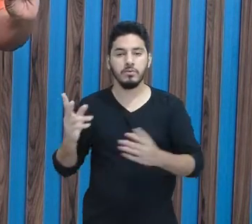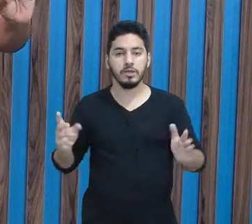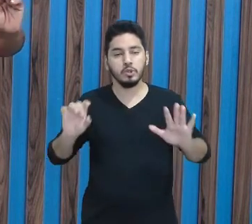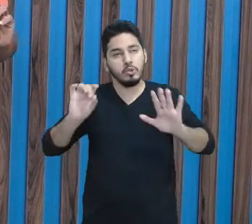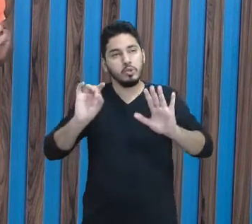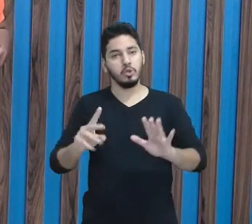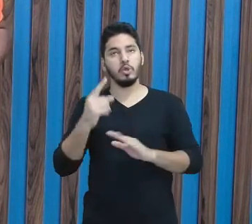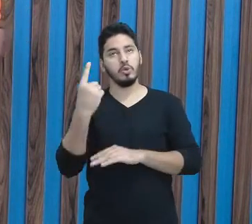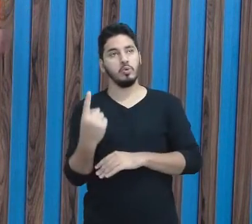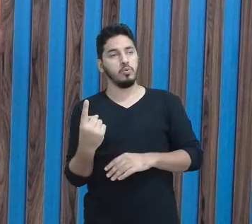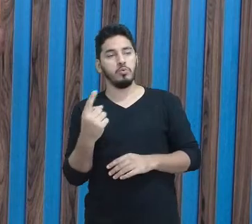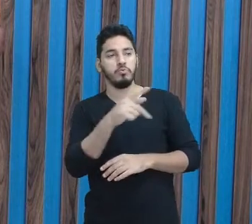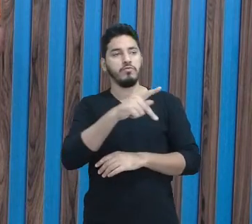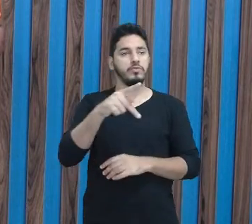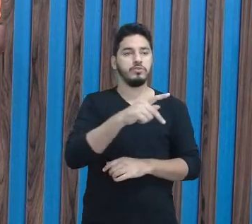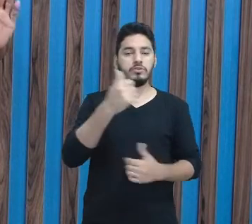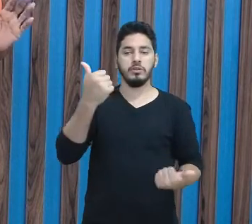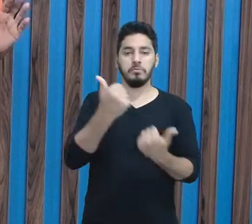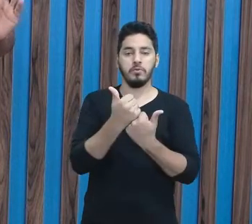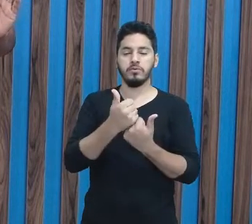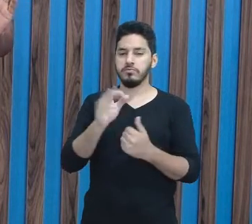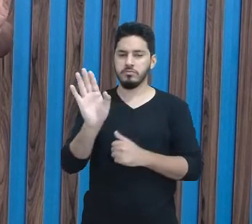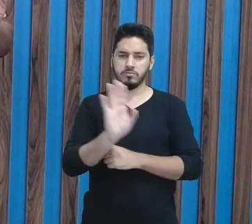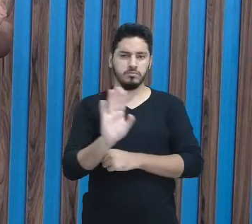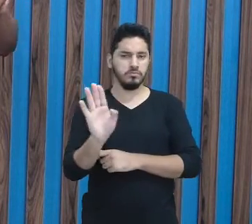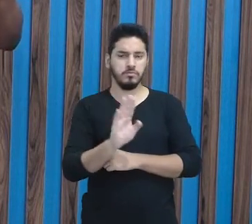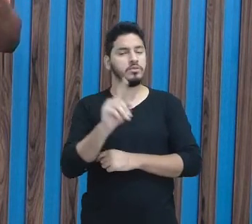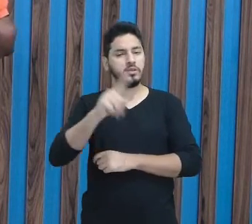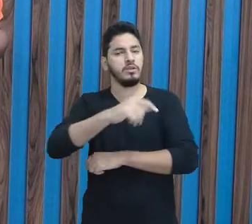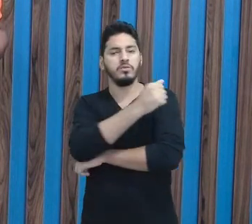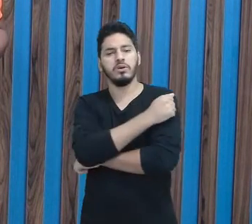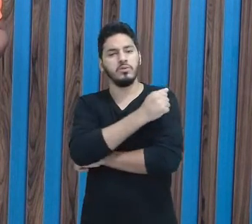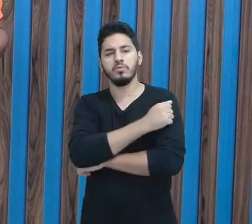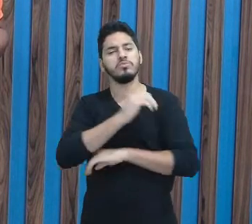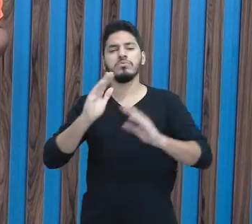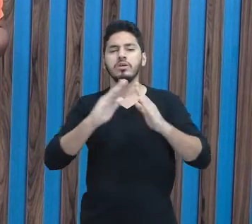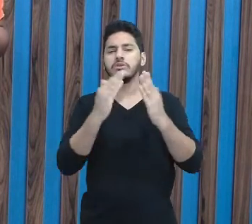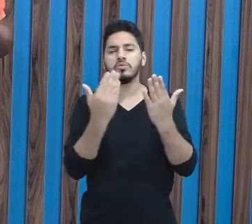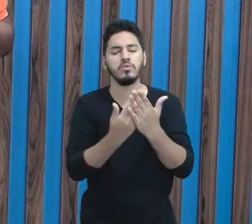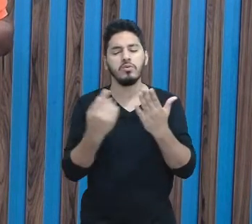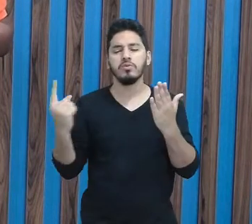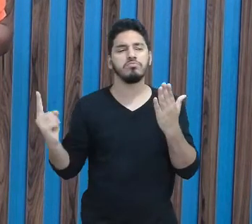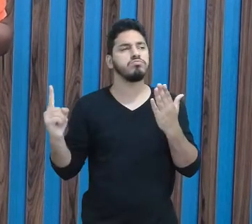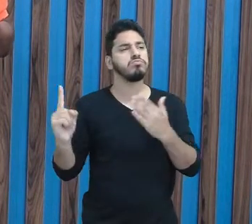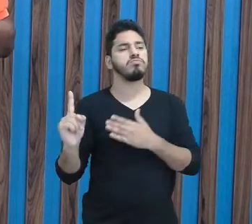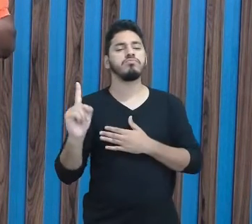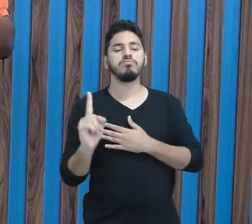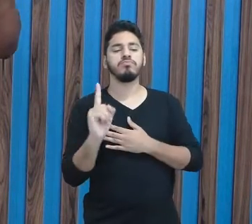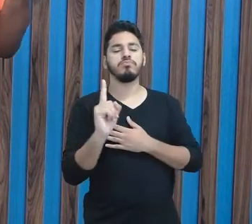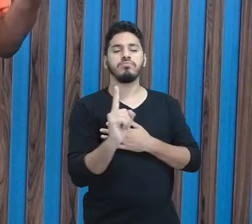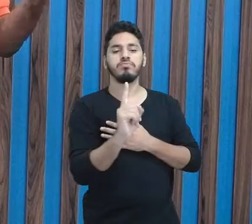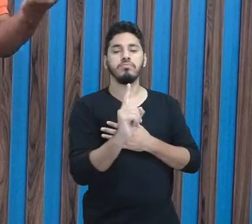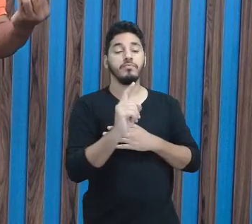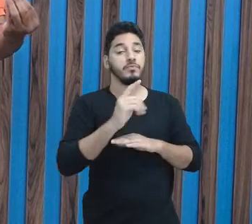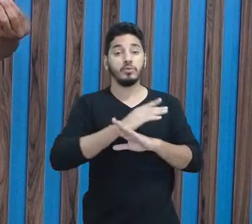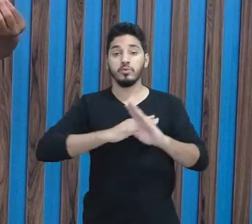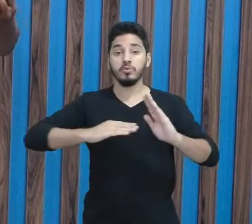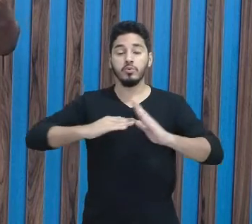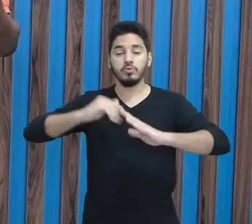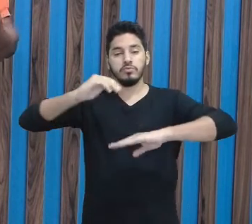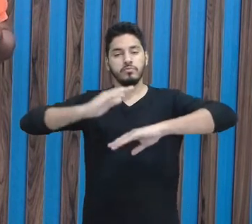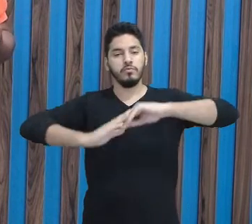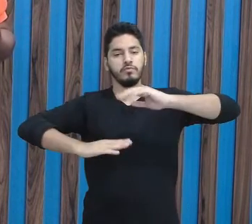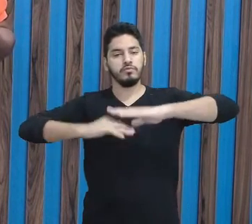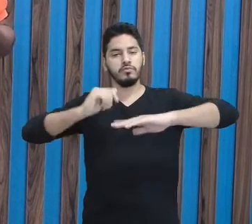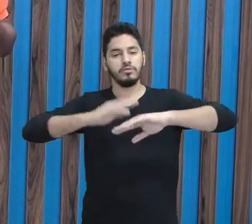só do professor de apoio. Não, ele é um estudante da escola. Então, todos os profissionais